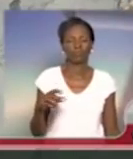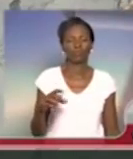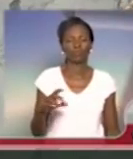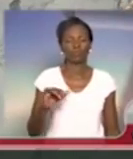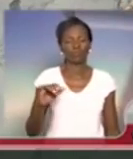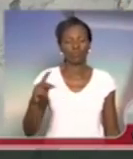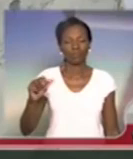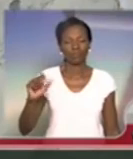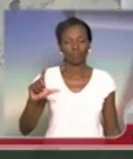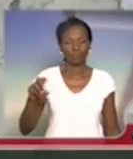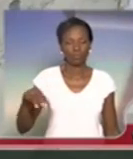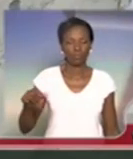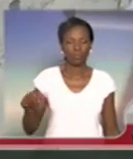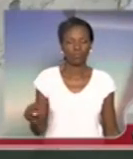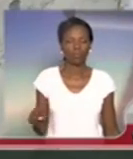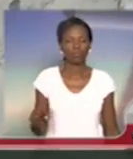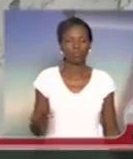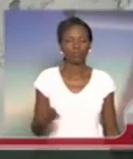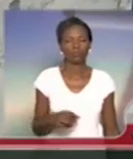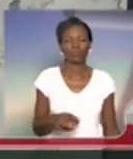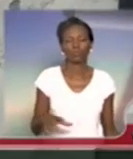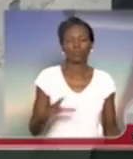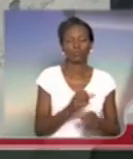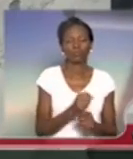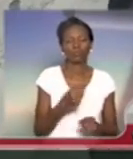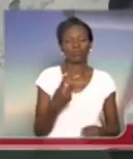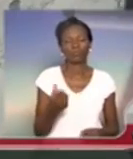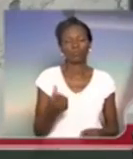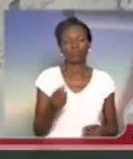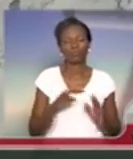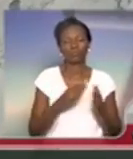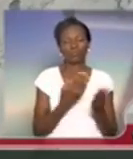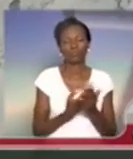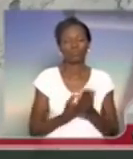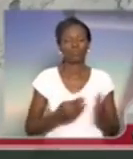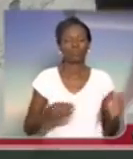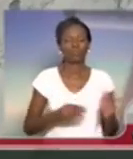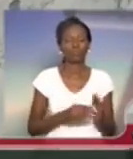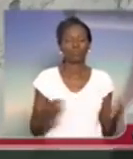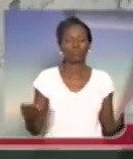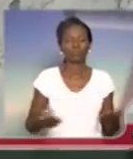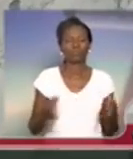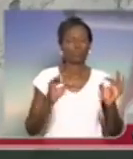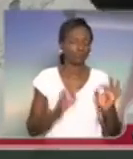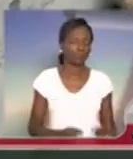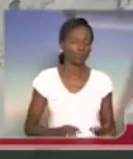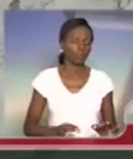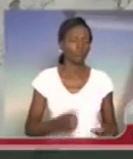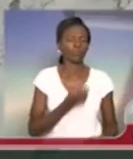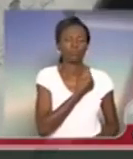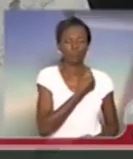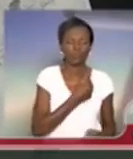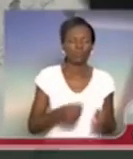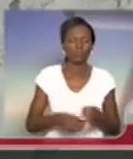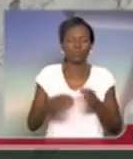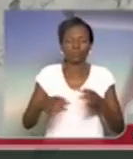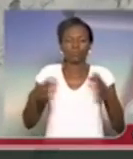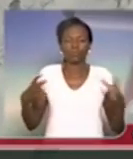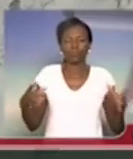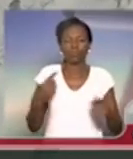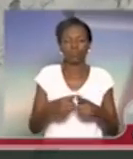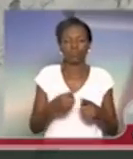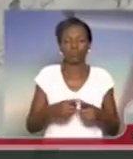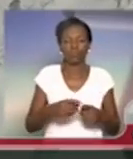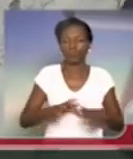escola estadual Martim Egídio Dami. Então, são 26 escolas ocupadas até agora. Tenho certeza que esse número vai subir, porque é uma